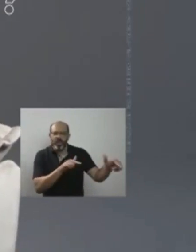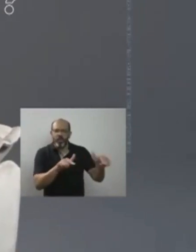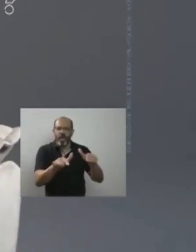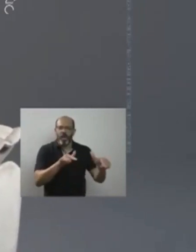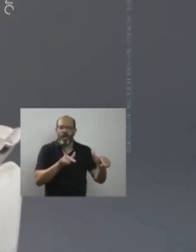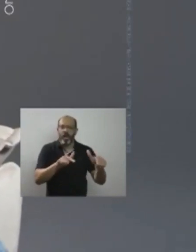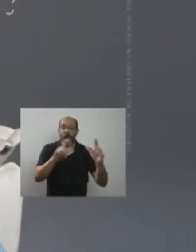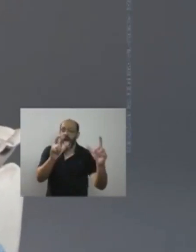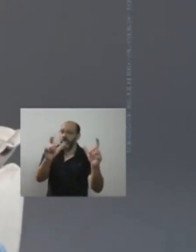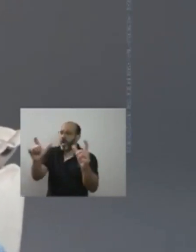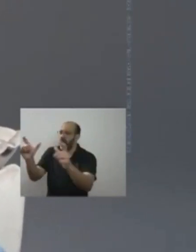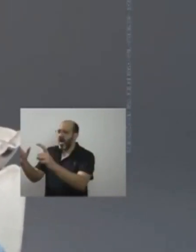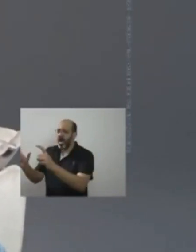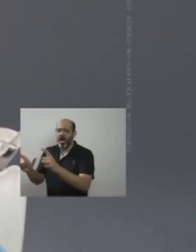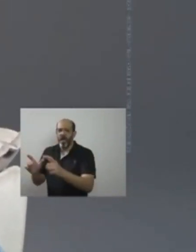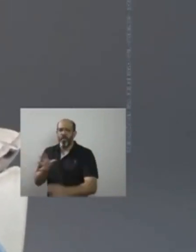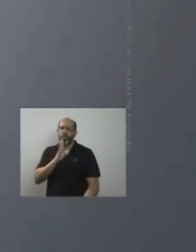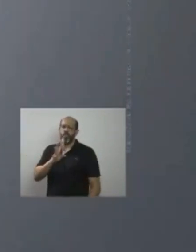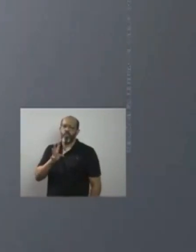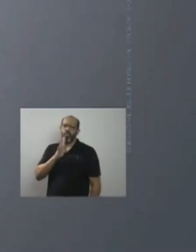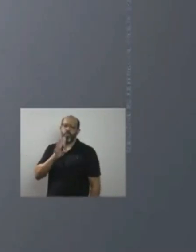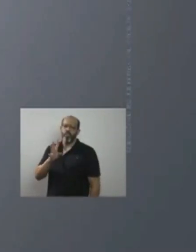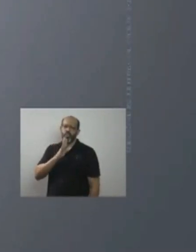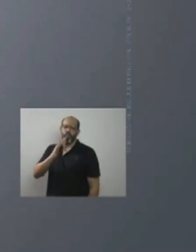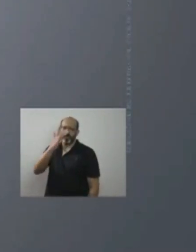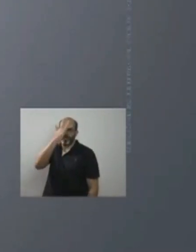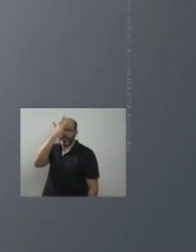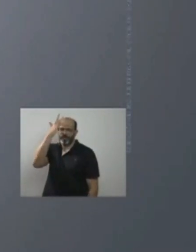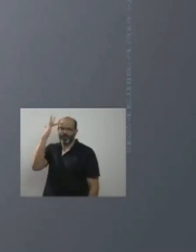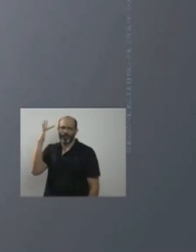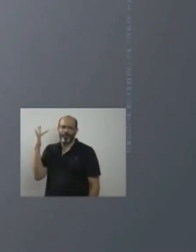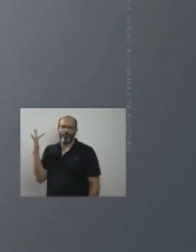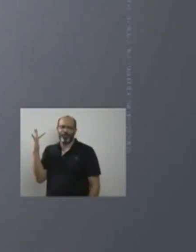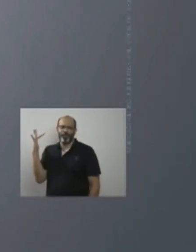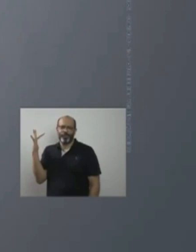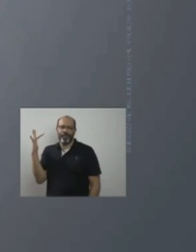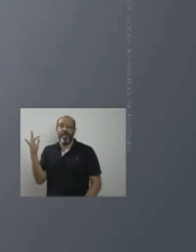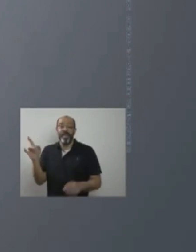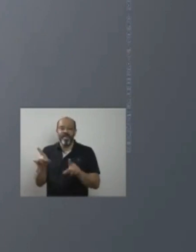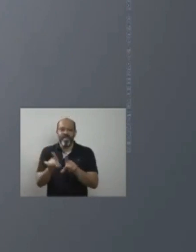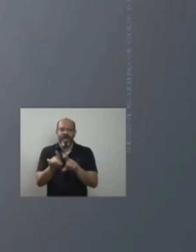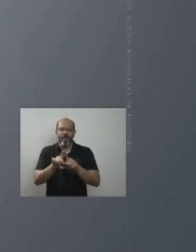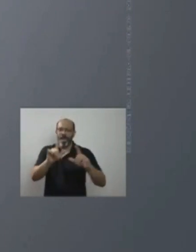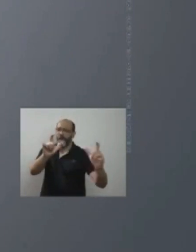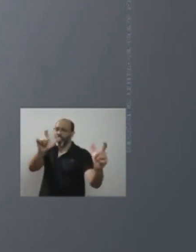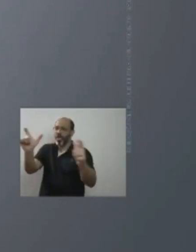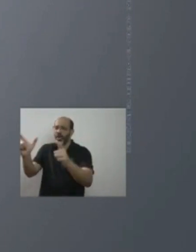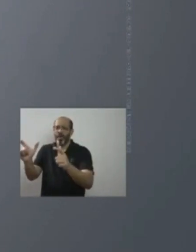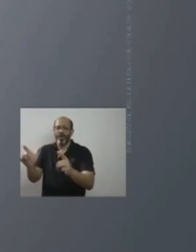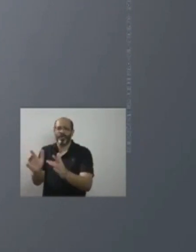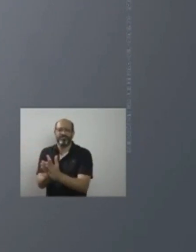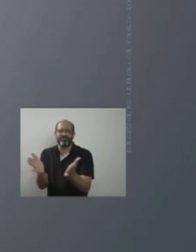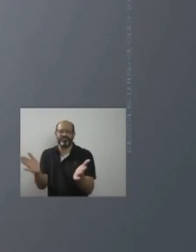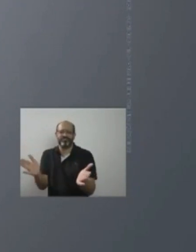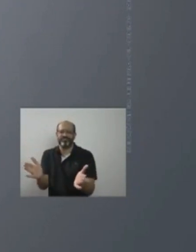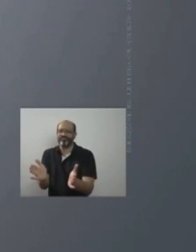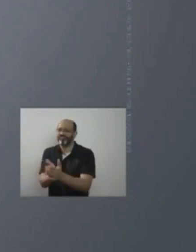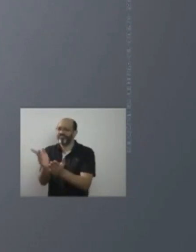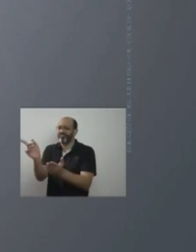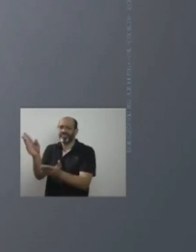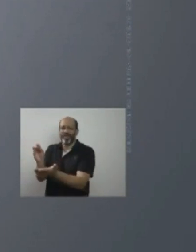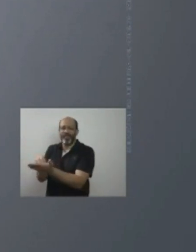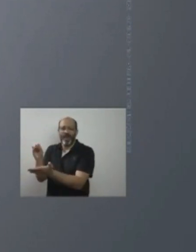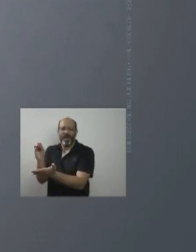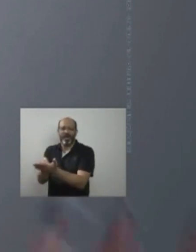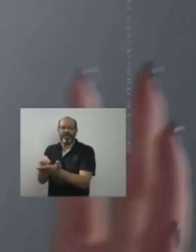candidatário vereador ou algo diferente, né? Quem sabe? E falei, vai dar certo. E eu sempre tive essa